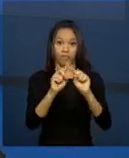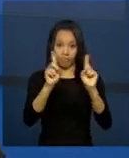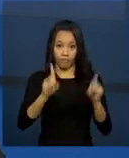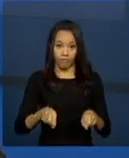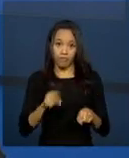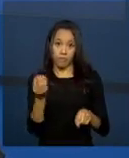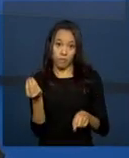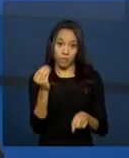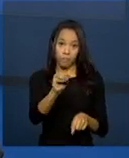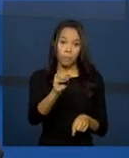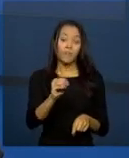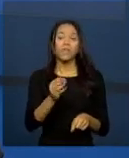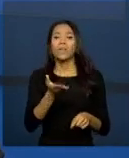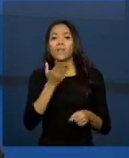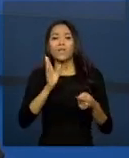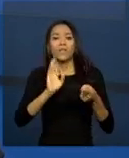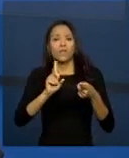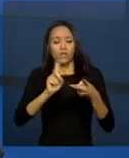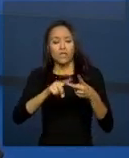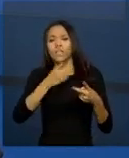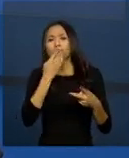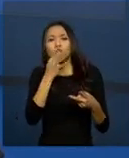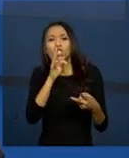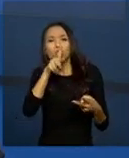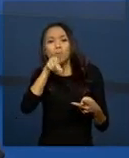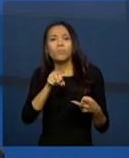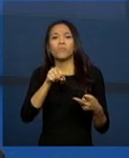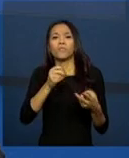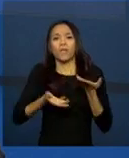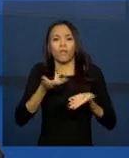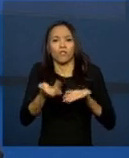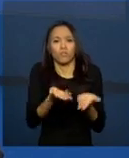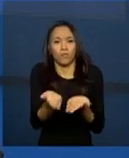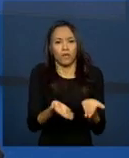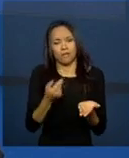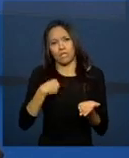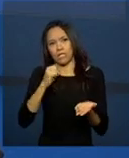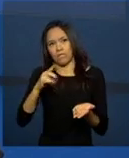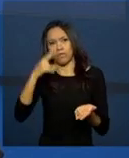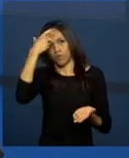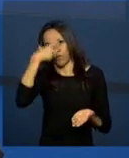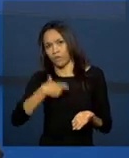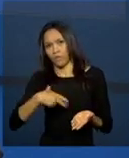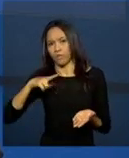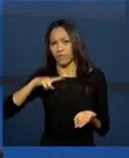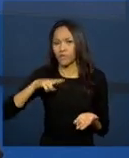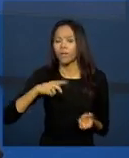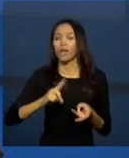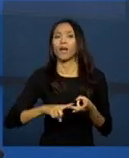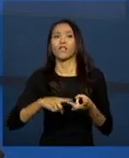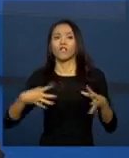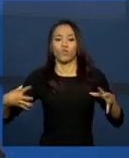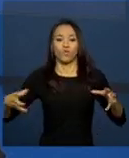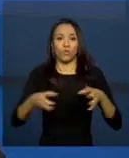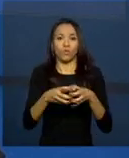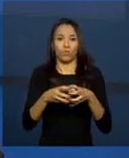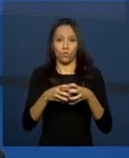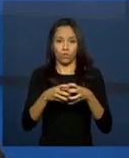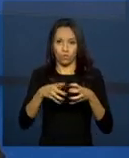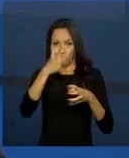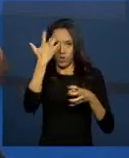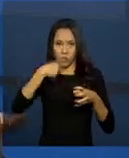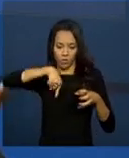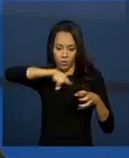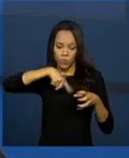Você registrará os tipos de atendimento. Tipos de atendimento, quer dizer, se foi um atendimento individualizado, se foi um atendimento coletivo, se foi um